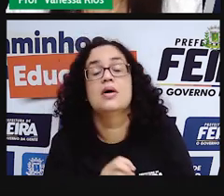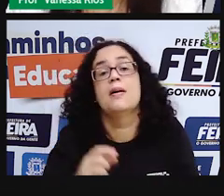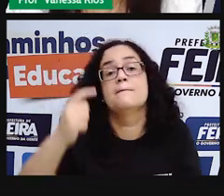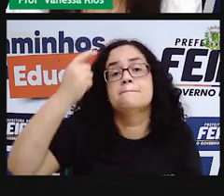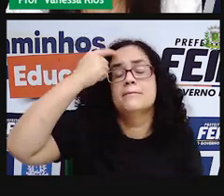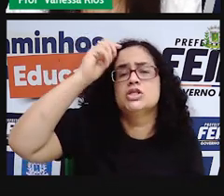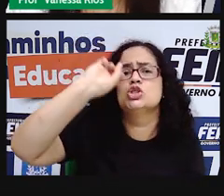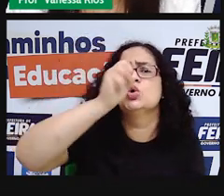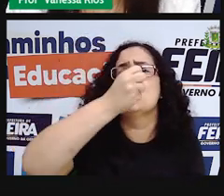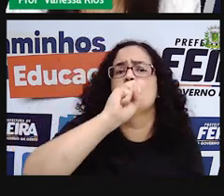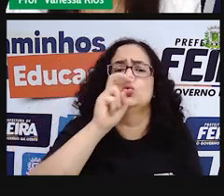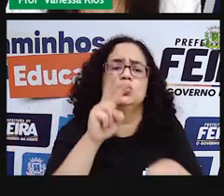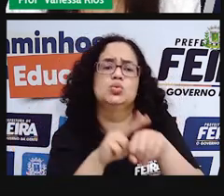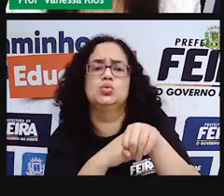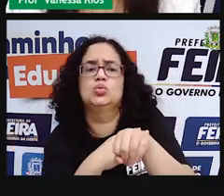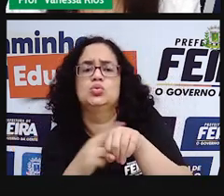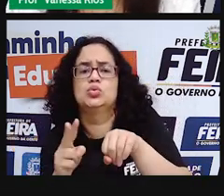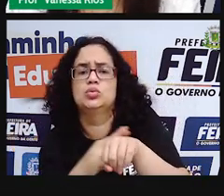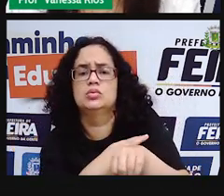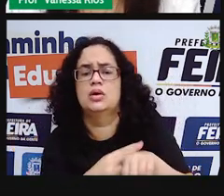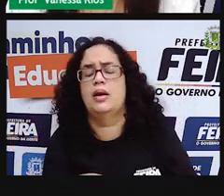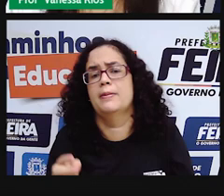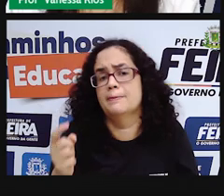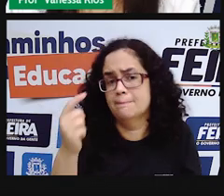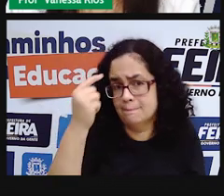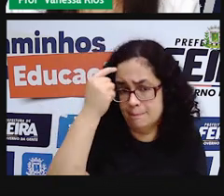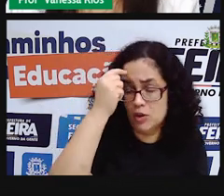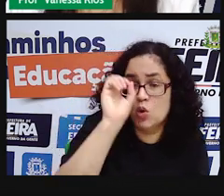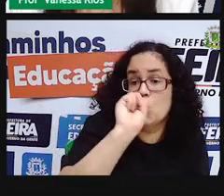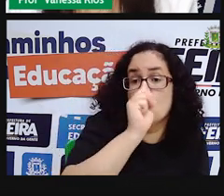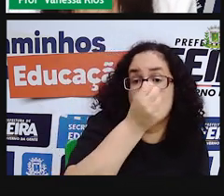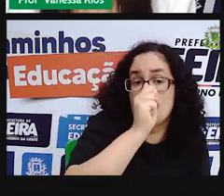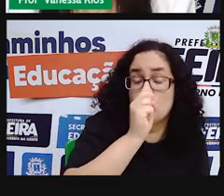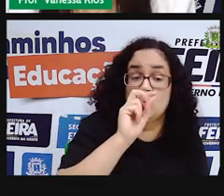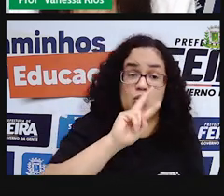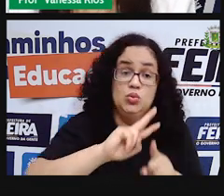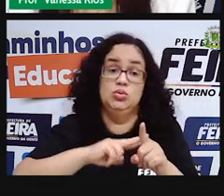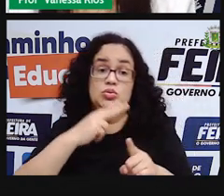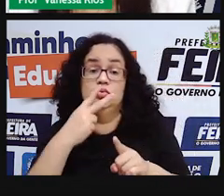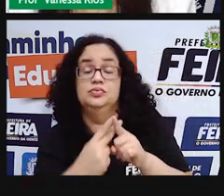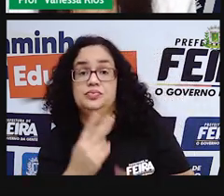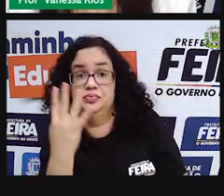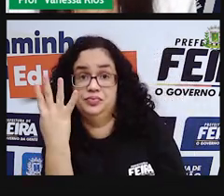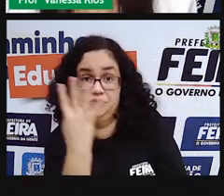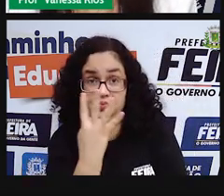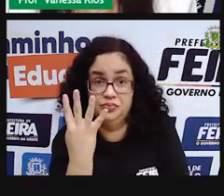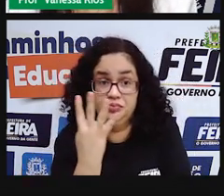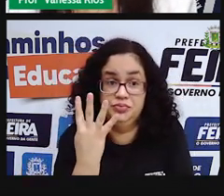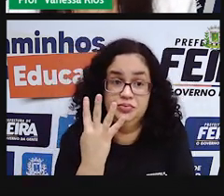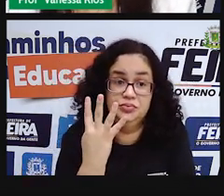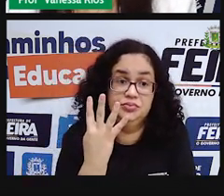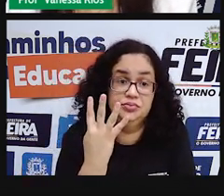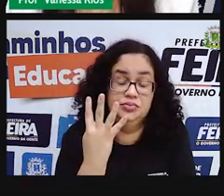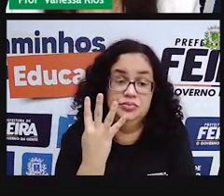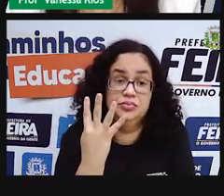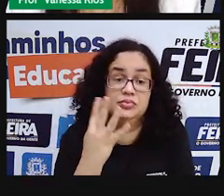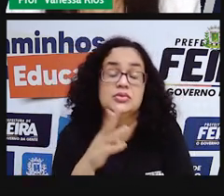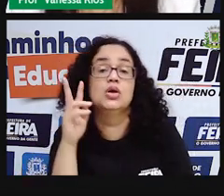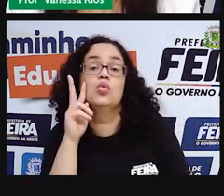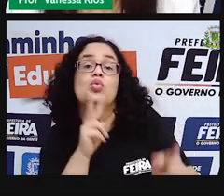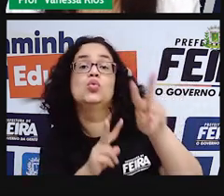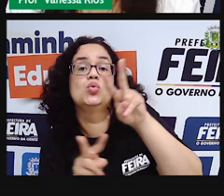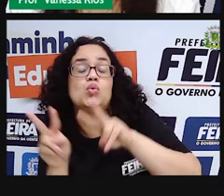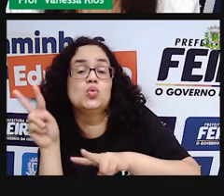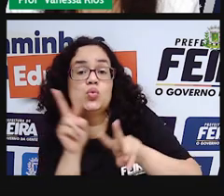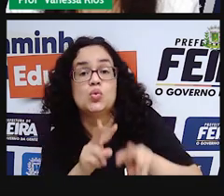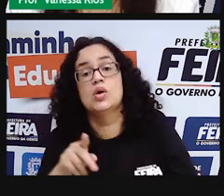chocolates, a gente está pensando o quê? Que oito é o dobro de quatro. Então, observando a ideia